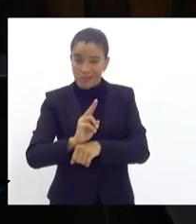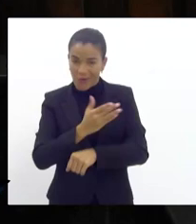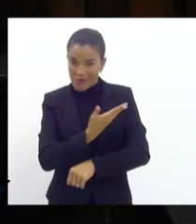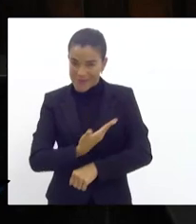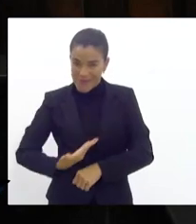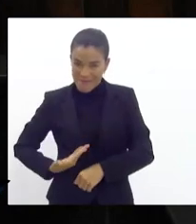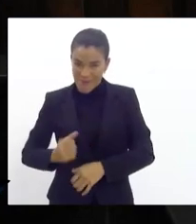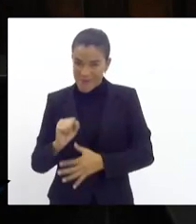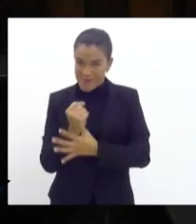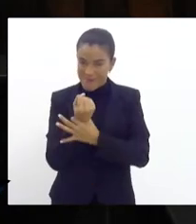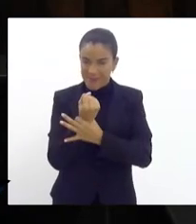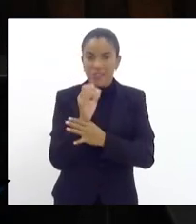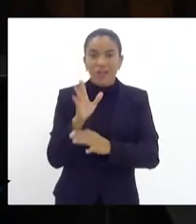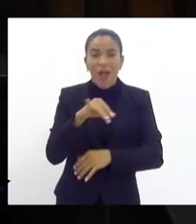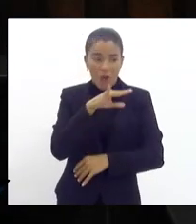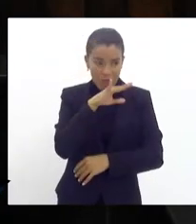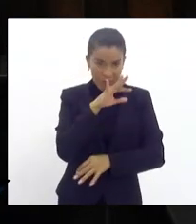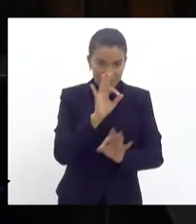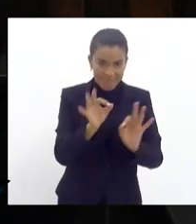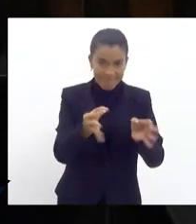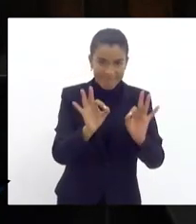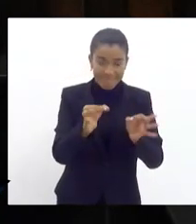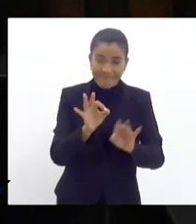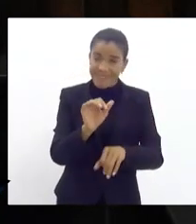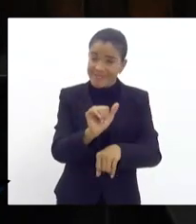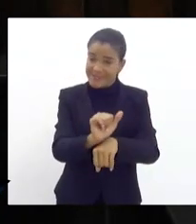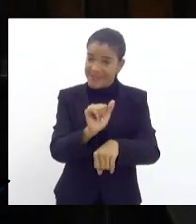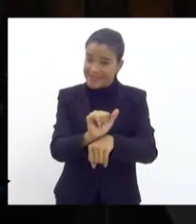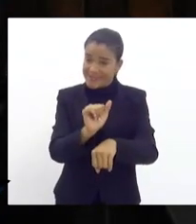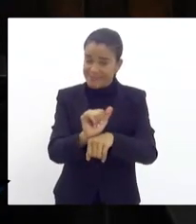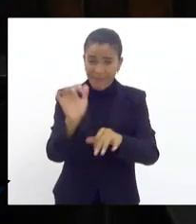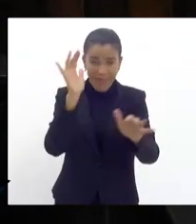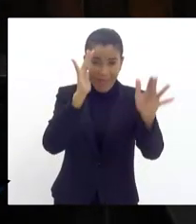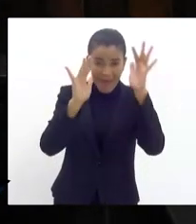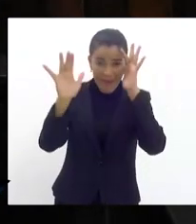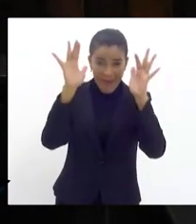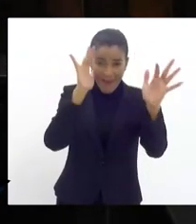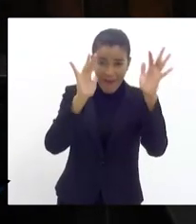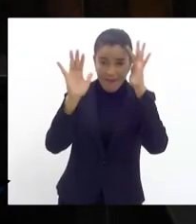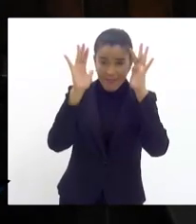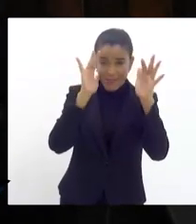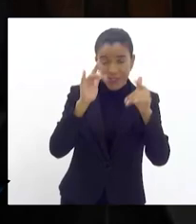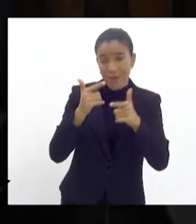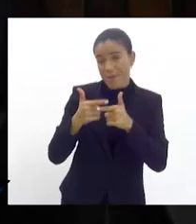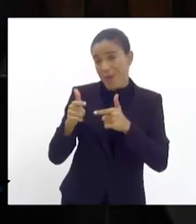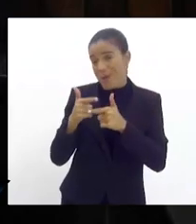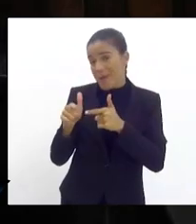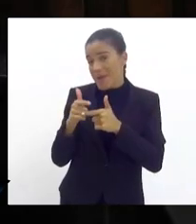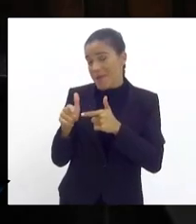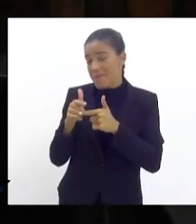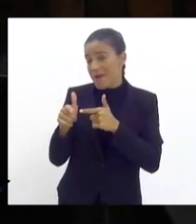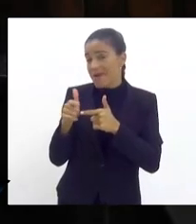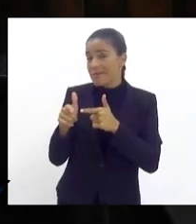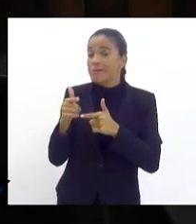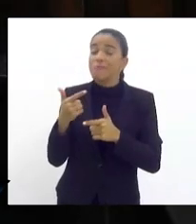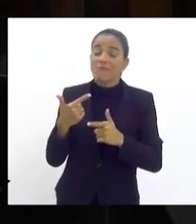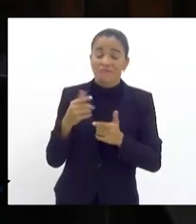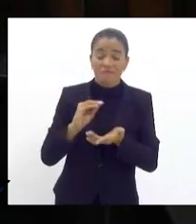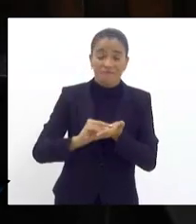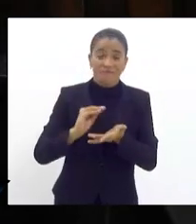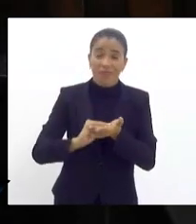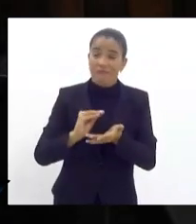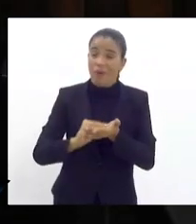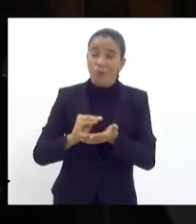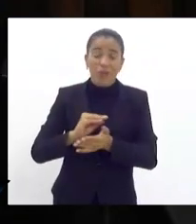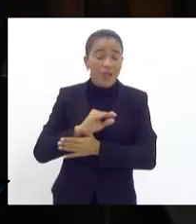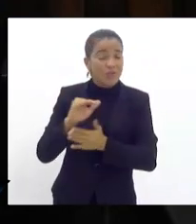já está ruim, exponencia esse problema, porque faltará recursos para